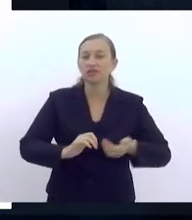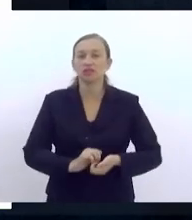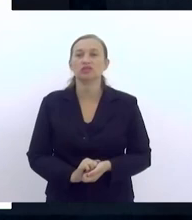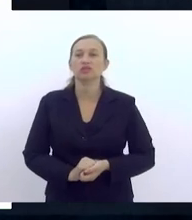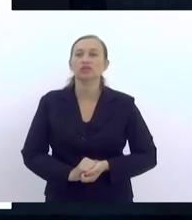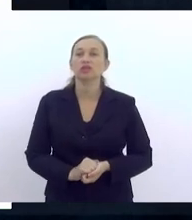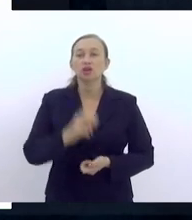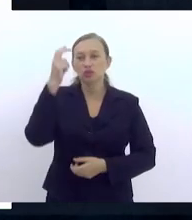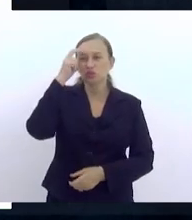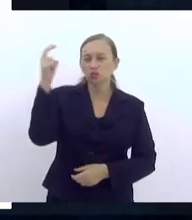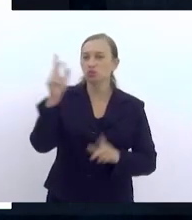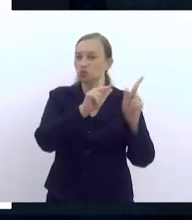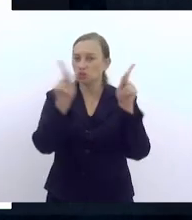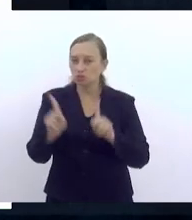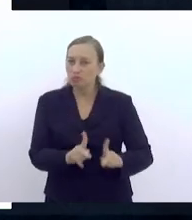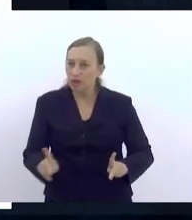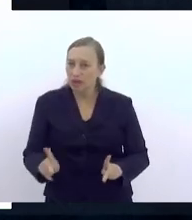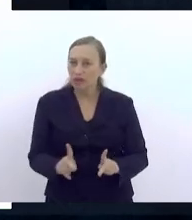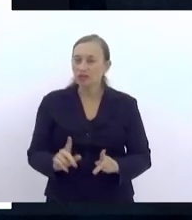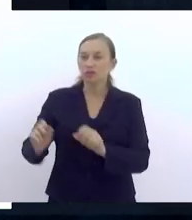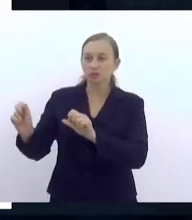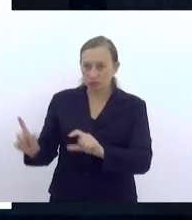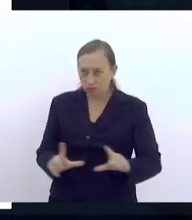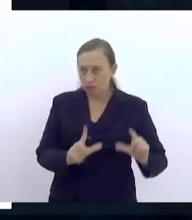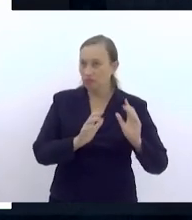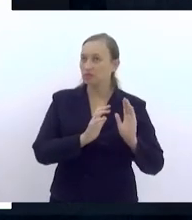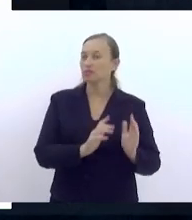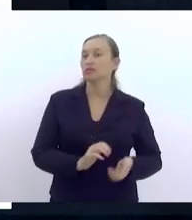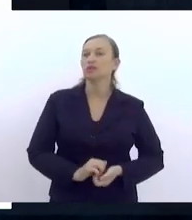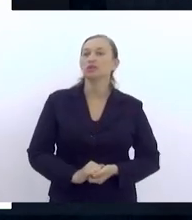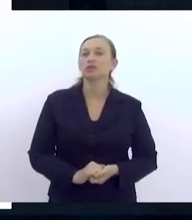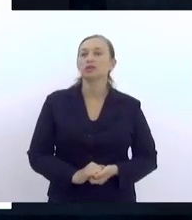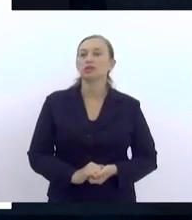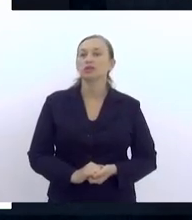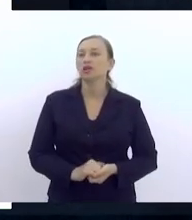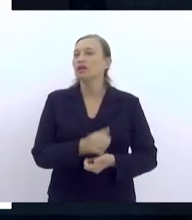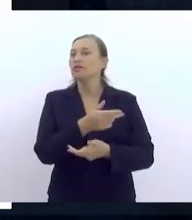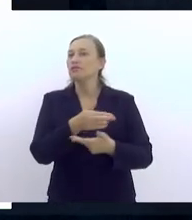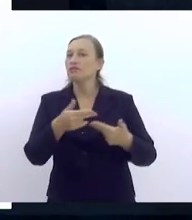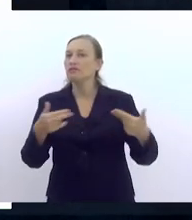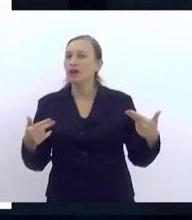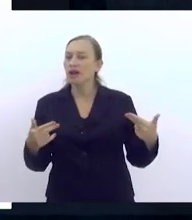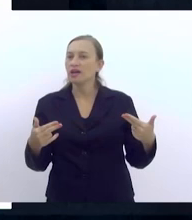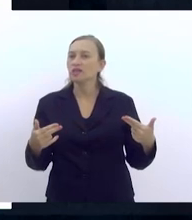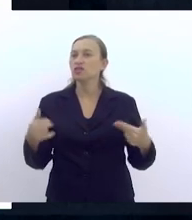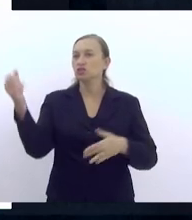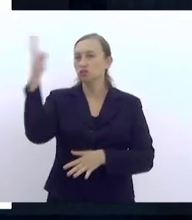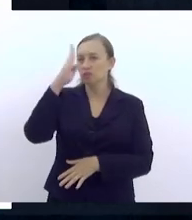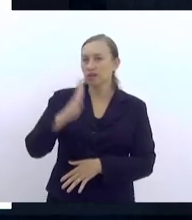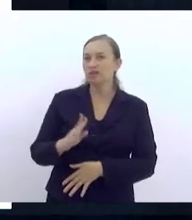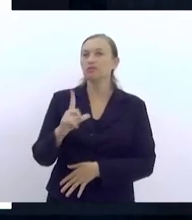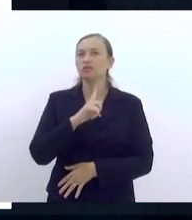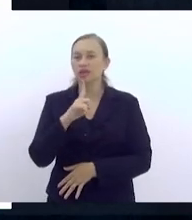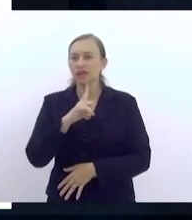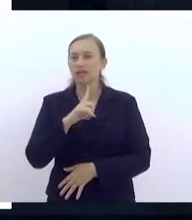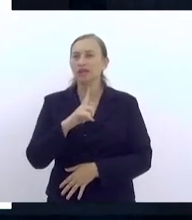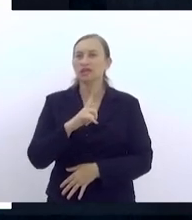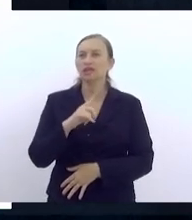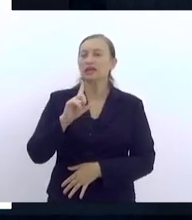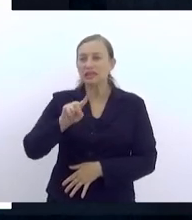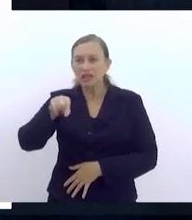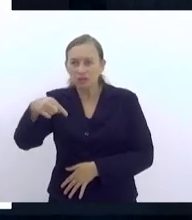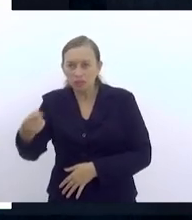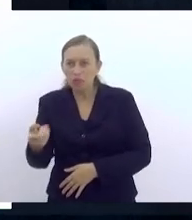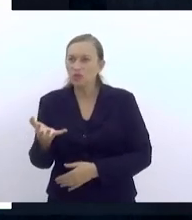de cultura de paz. Próximo, por favor. E tem várias no Brasil. Aqui, depois,